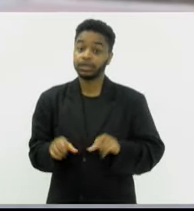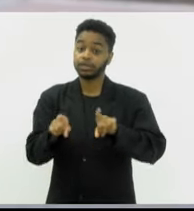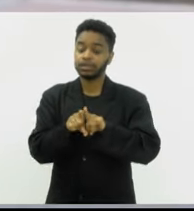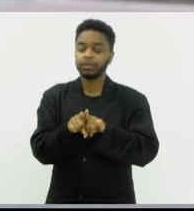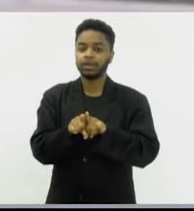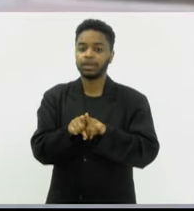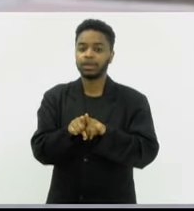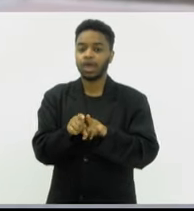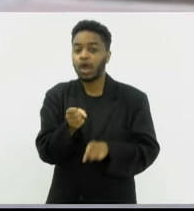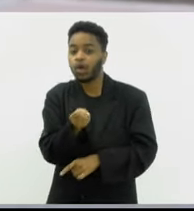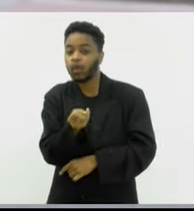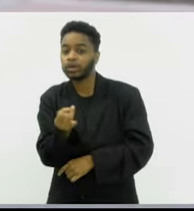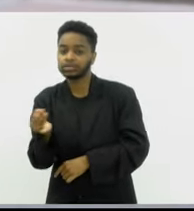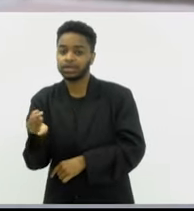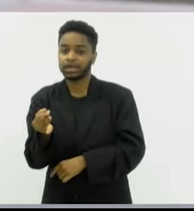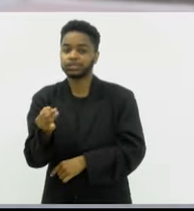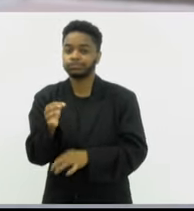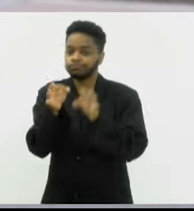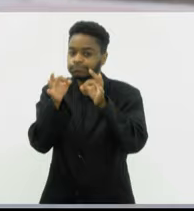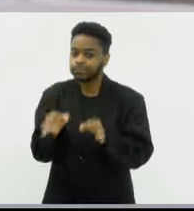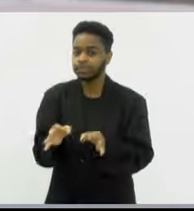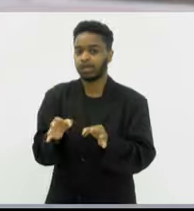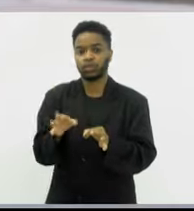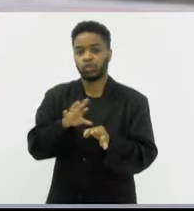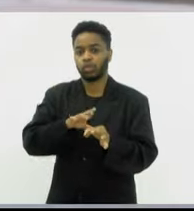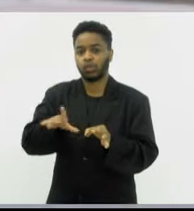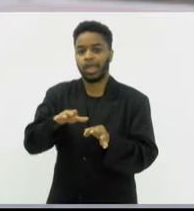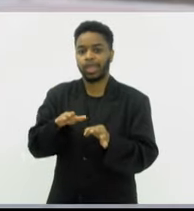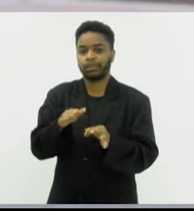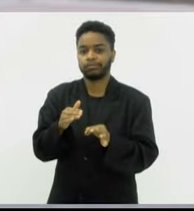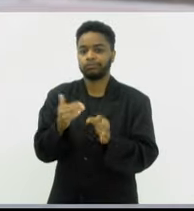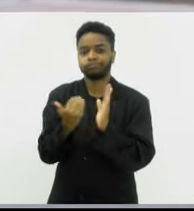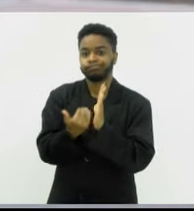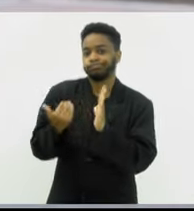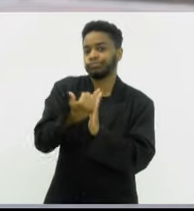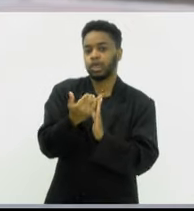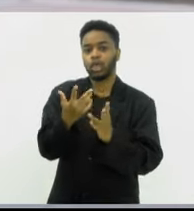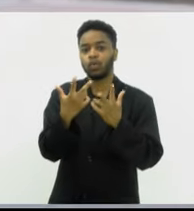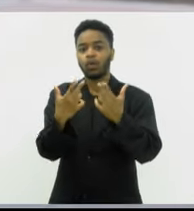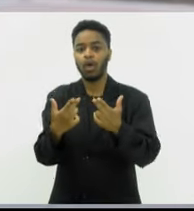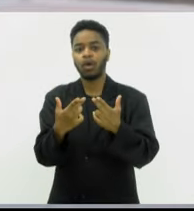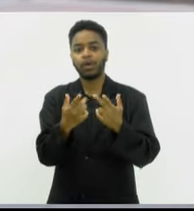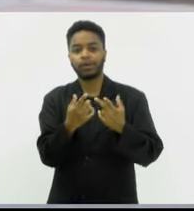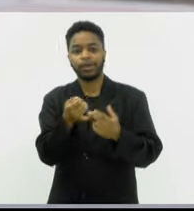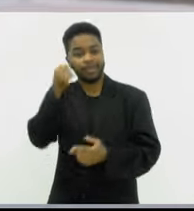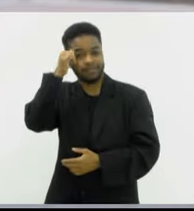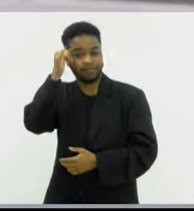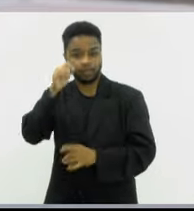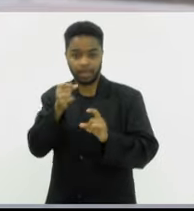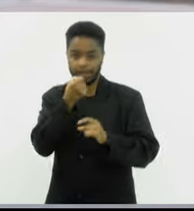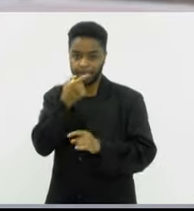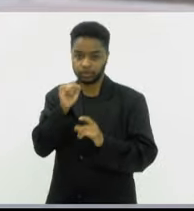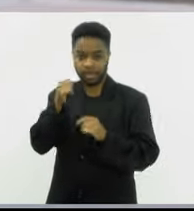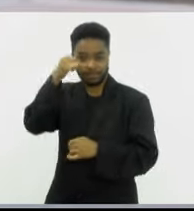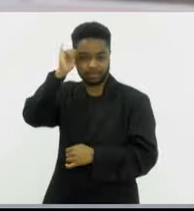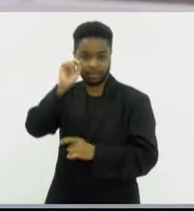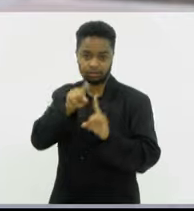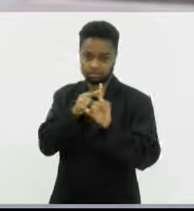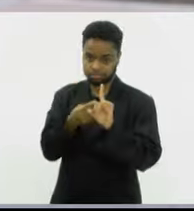sejam ok, doses justas, não são hiperdosagens, como a na pílula anticoncepcional. Na verdade, é uma reposição diferente